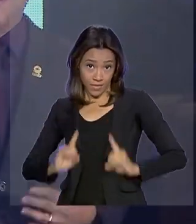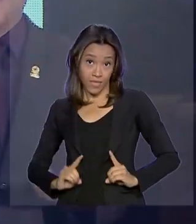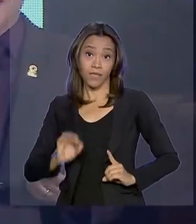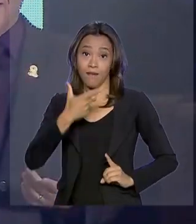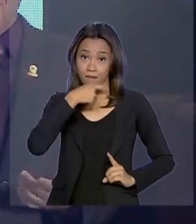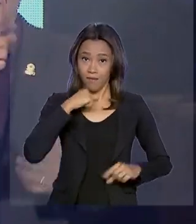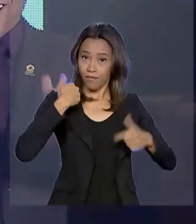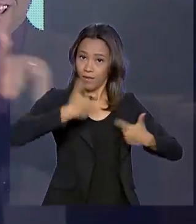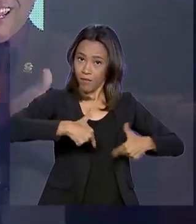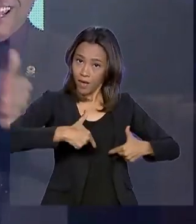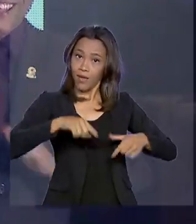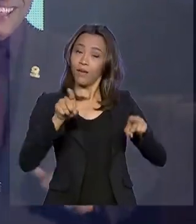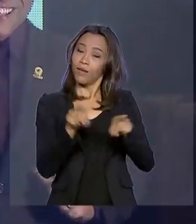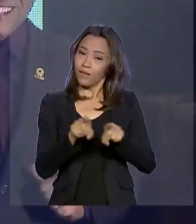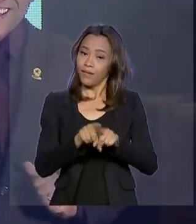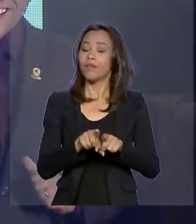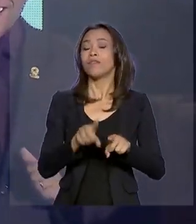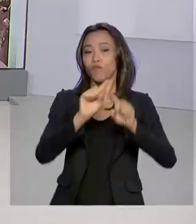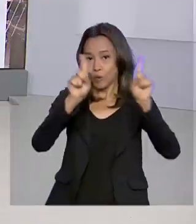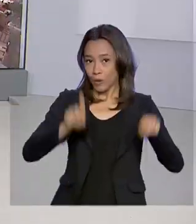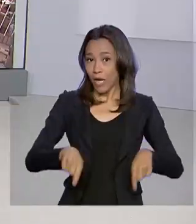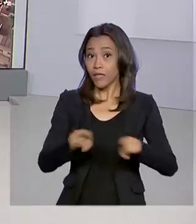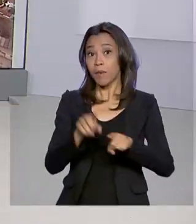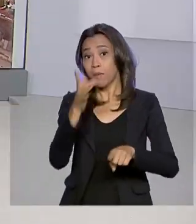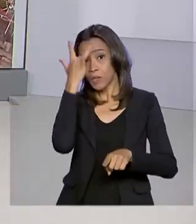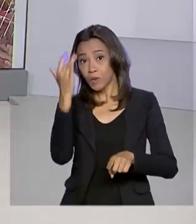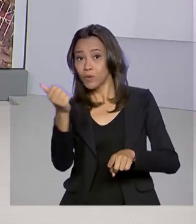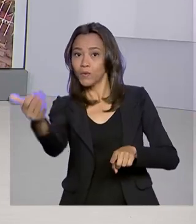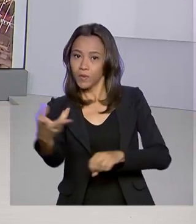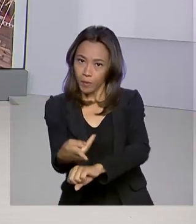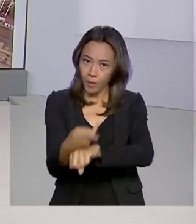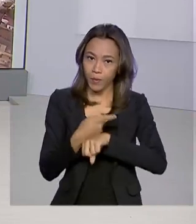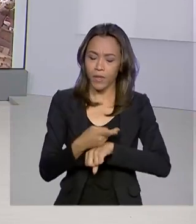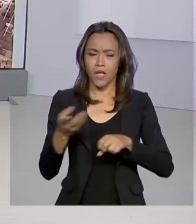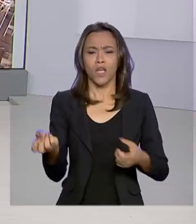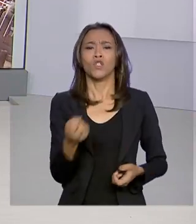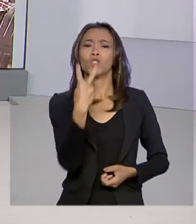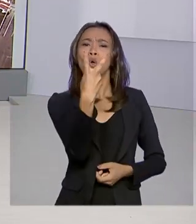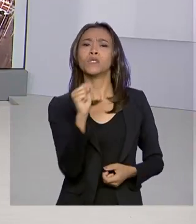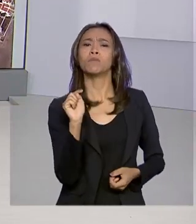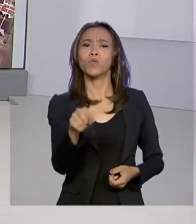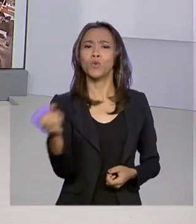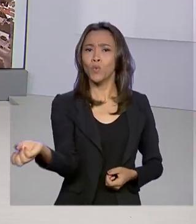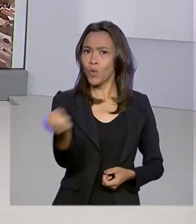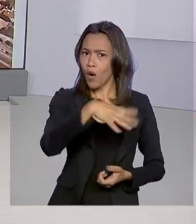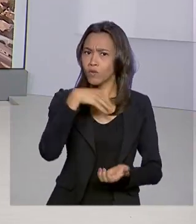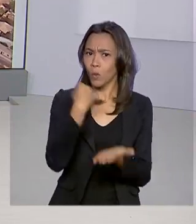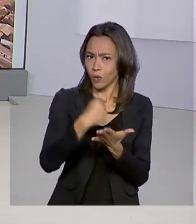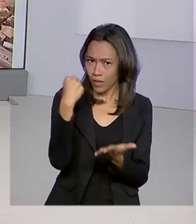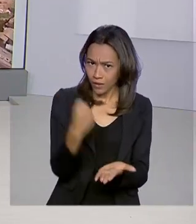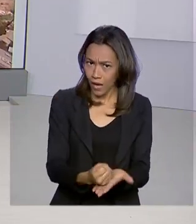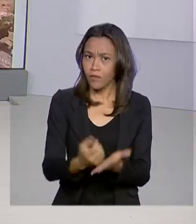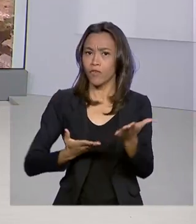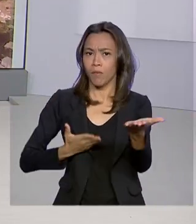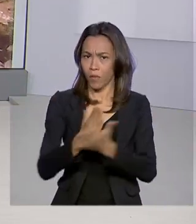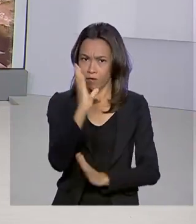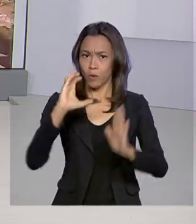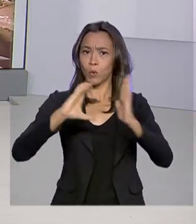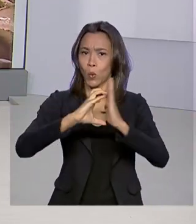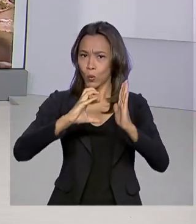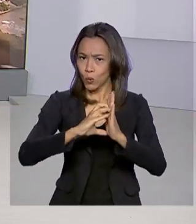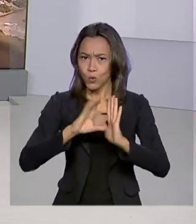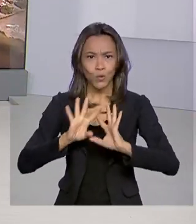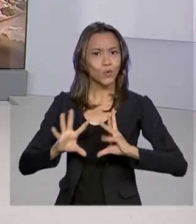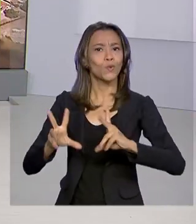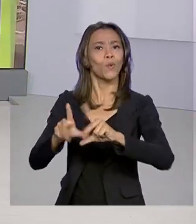empregados. A Caixa está contratando neste ano 2 mil novos empregados aprovados em concurso público, todos